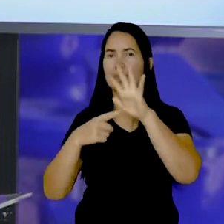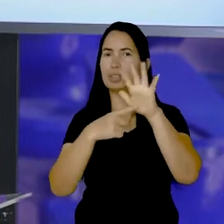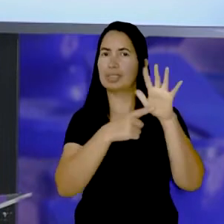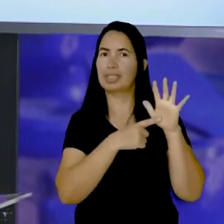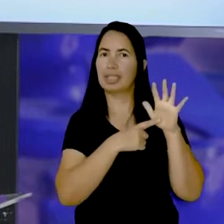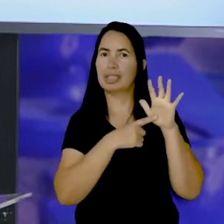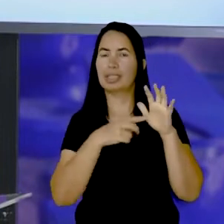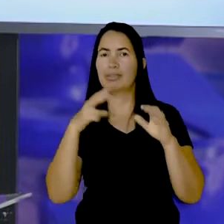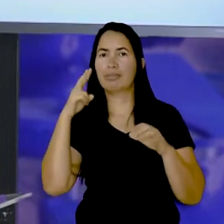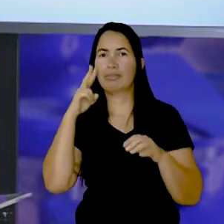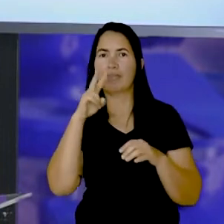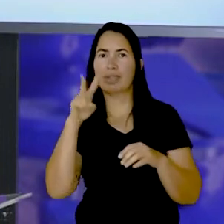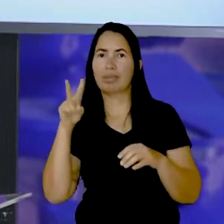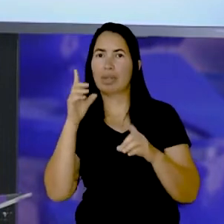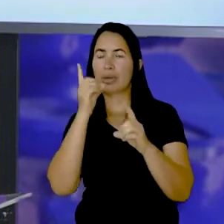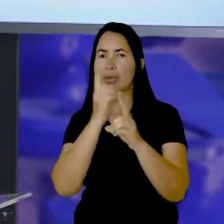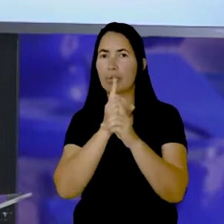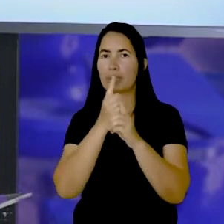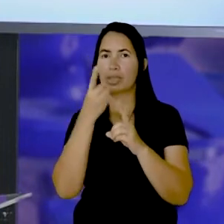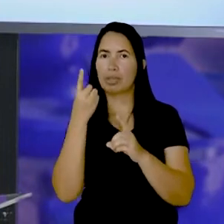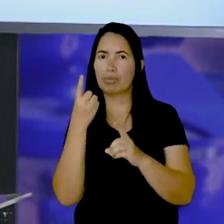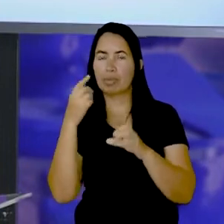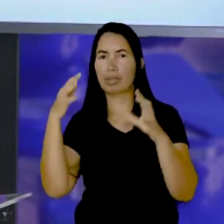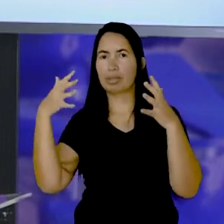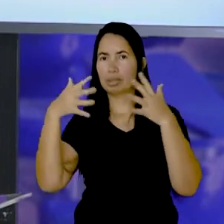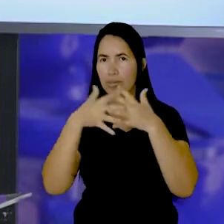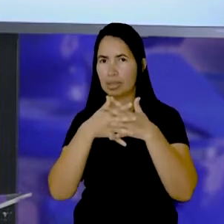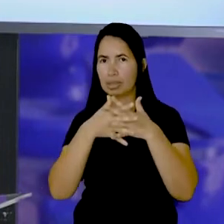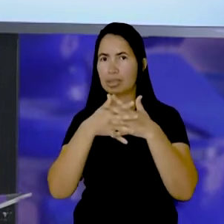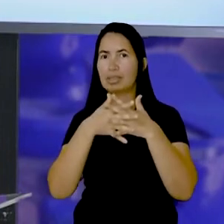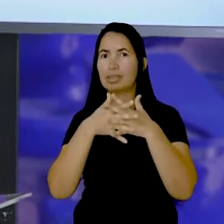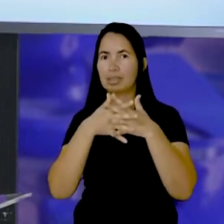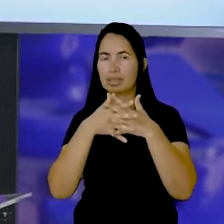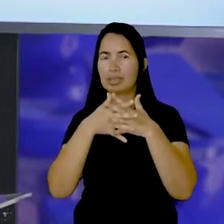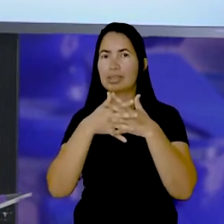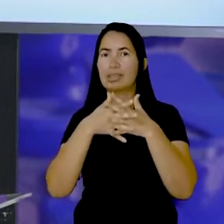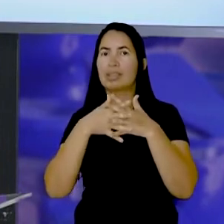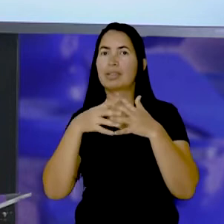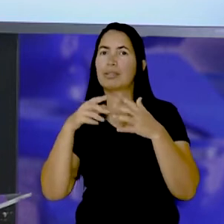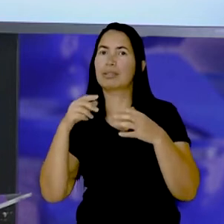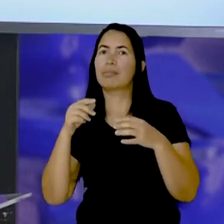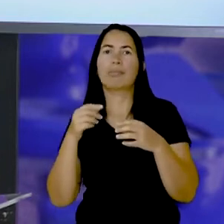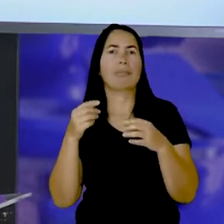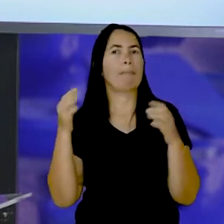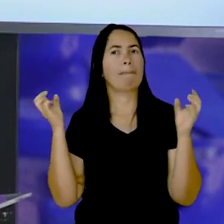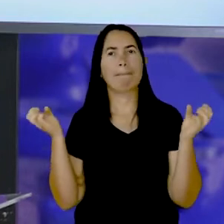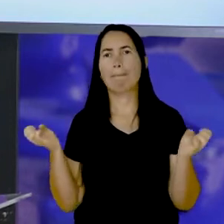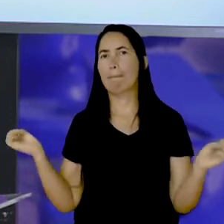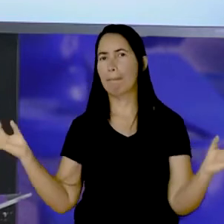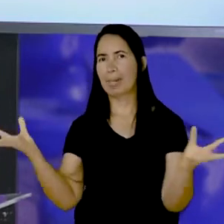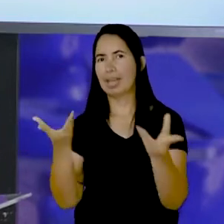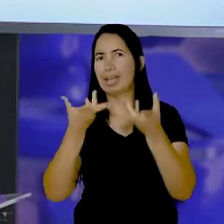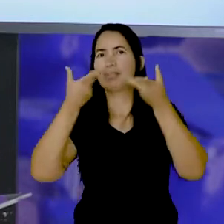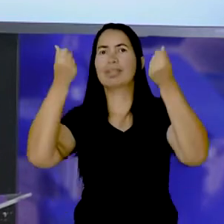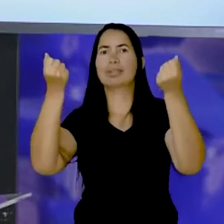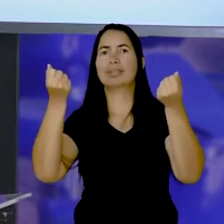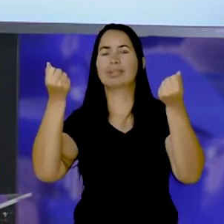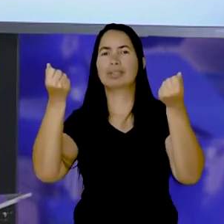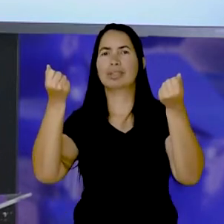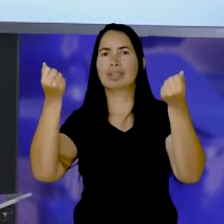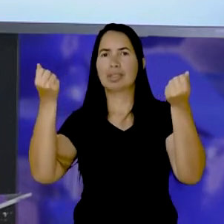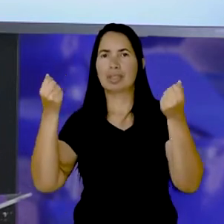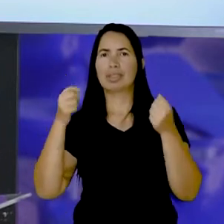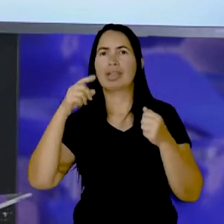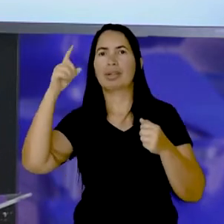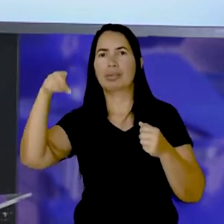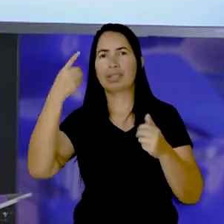E a gente viu O encontro de uma consoante com outra nas palavras Enfim Foi maravilhoso E eu conto com vocês